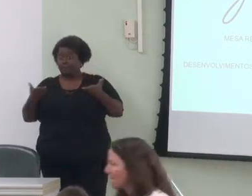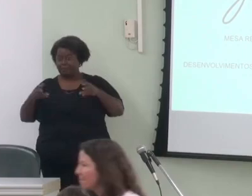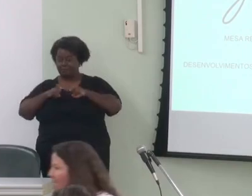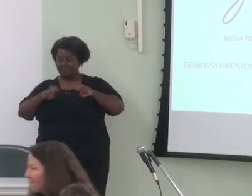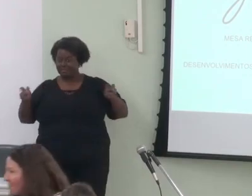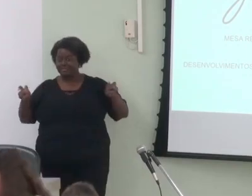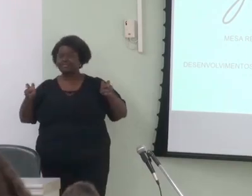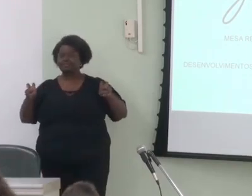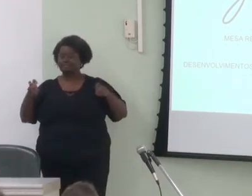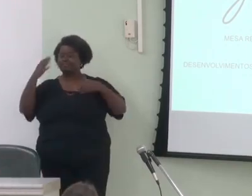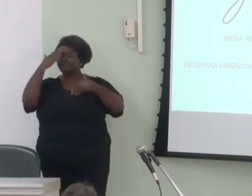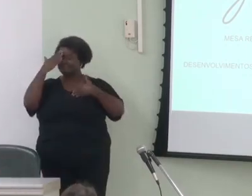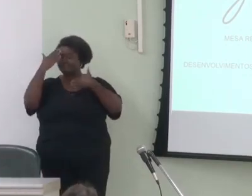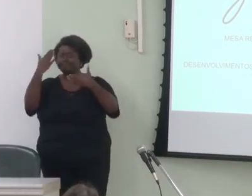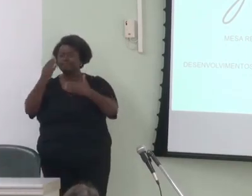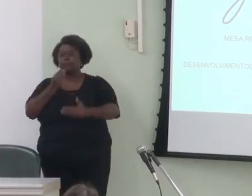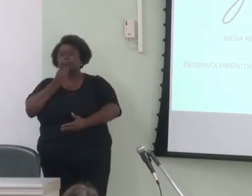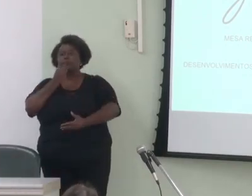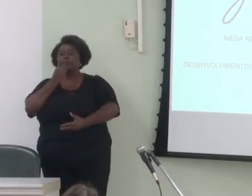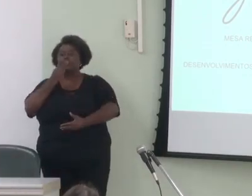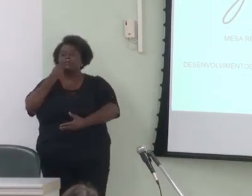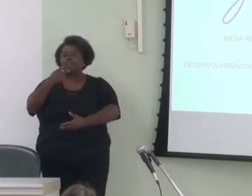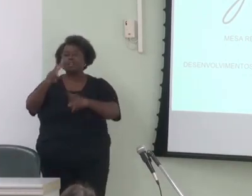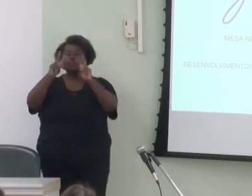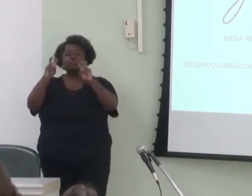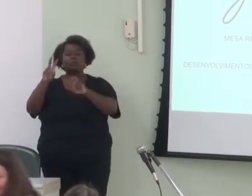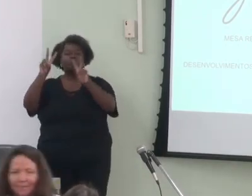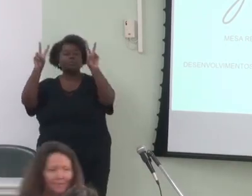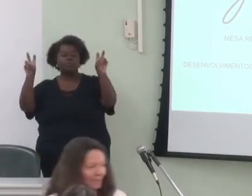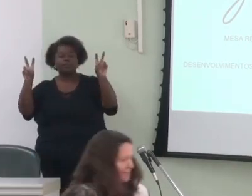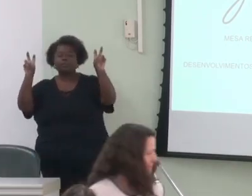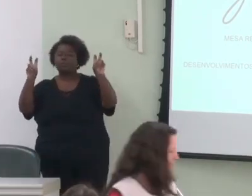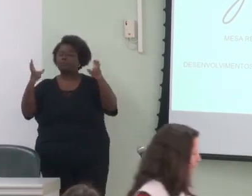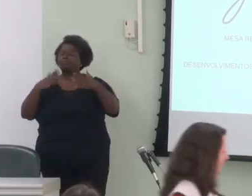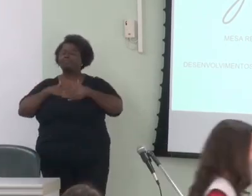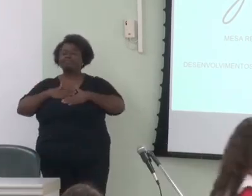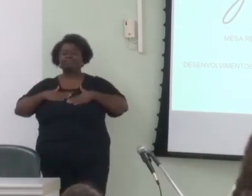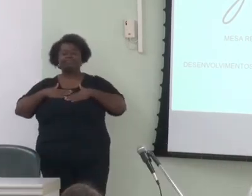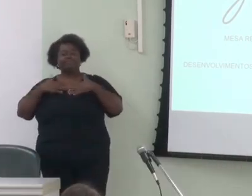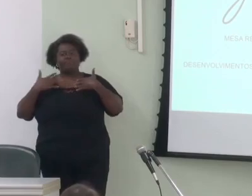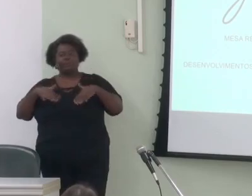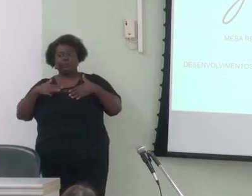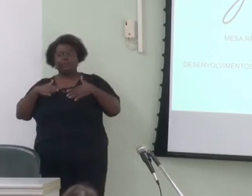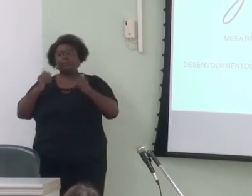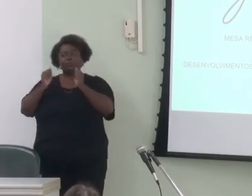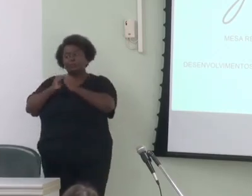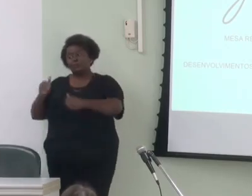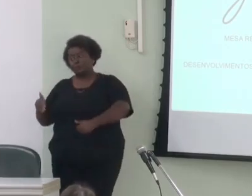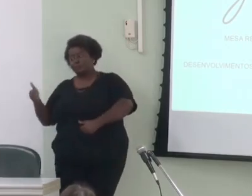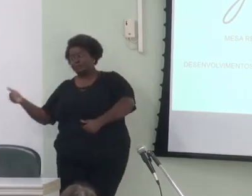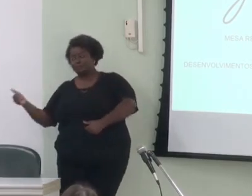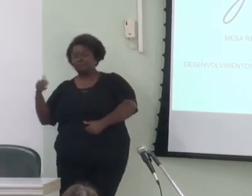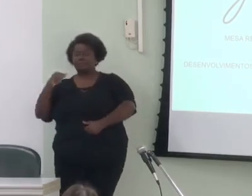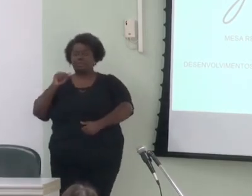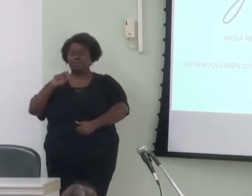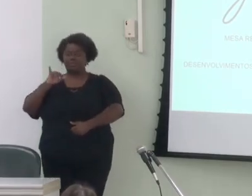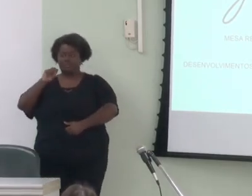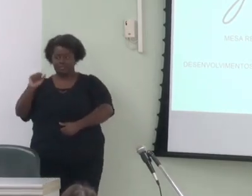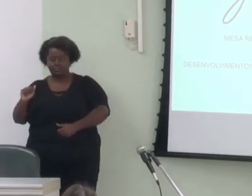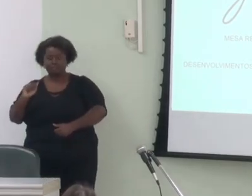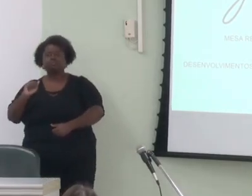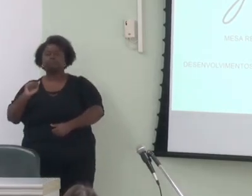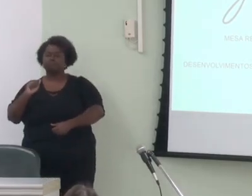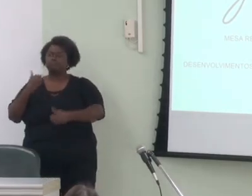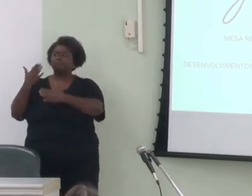Agradeço a oportunidade de falar sobre um tema que me é tão caro ao lado da também cara Thaisa. Há alguns dias, no